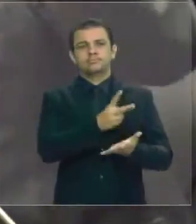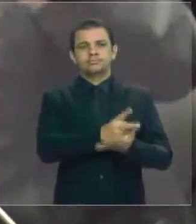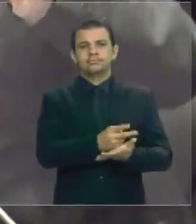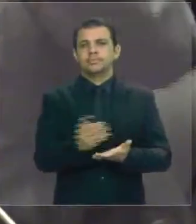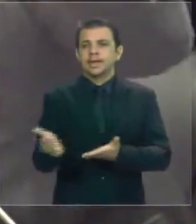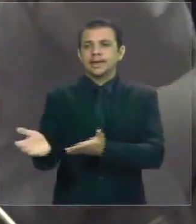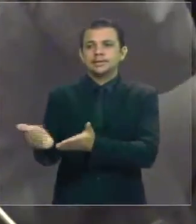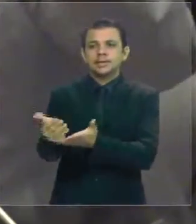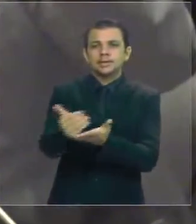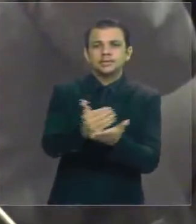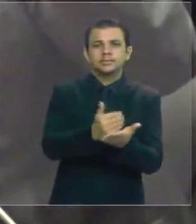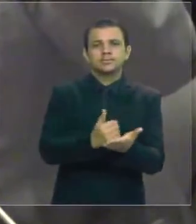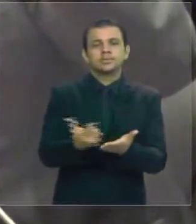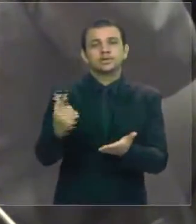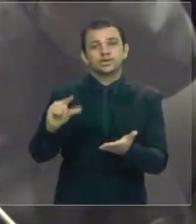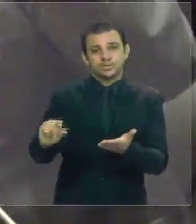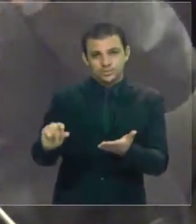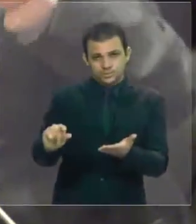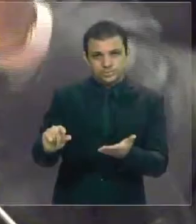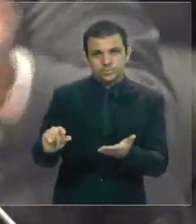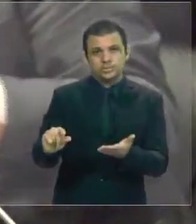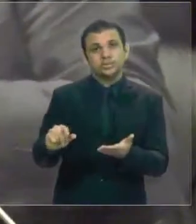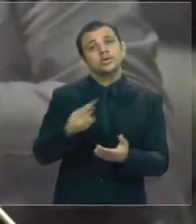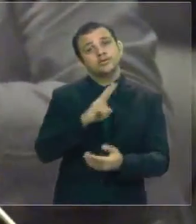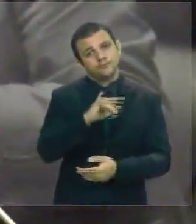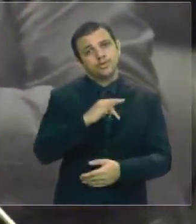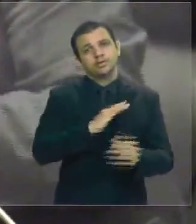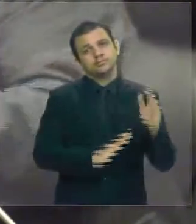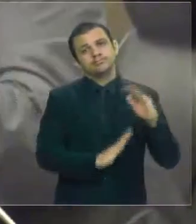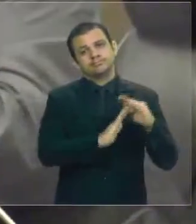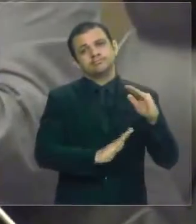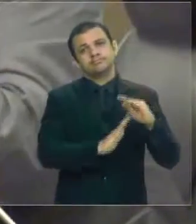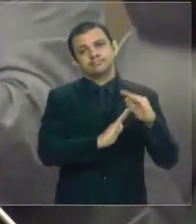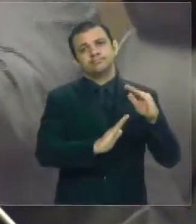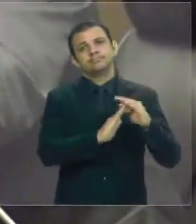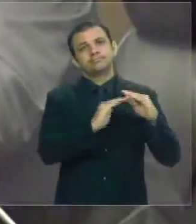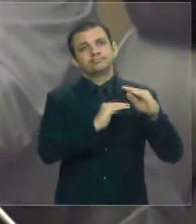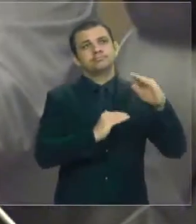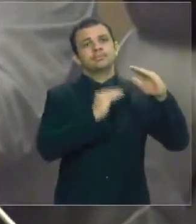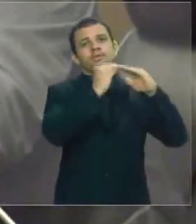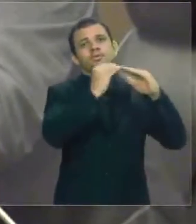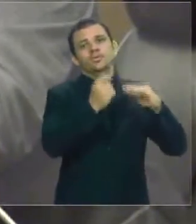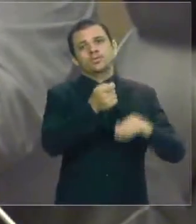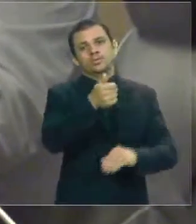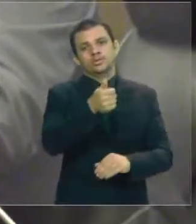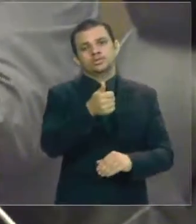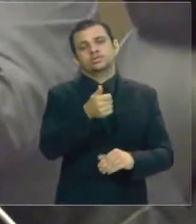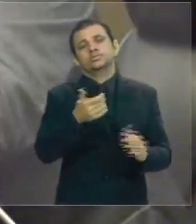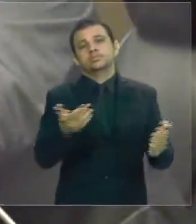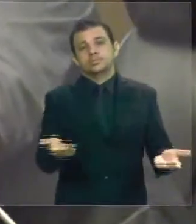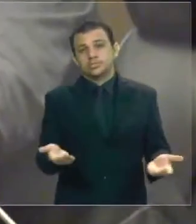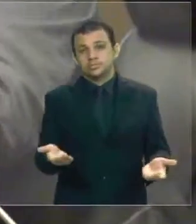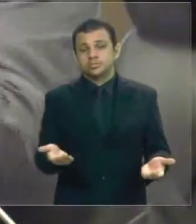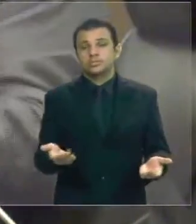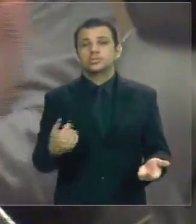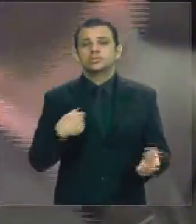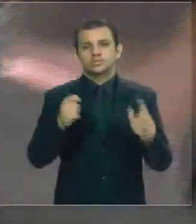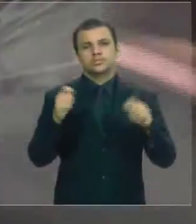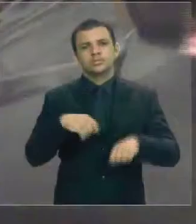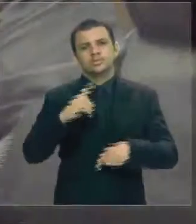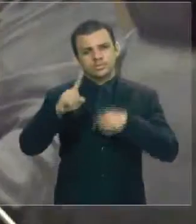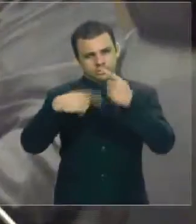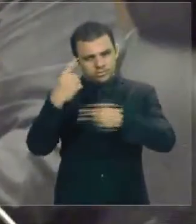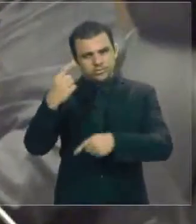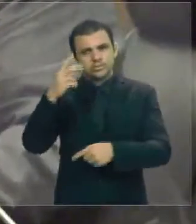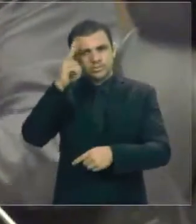é lógico que isso afeta no índice. E aí, eu queria que a gente pudesse aprofundar melhor e discutir melhor essa